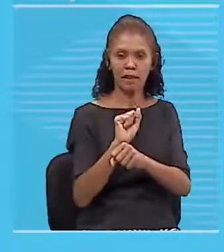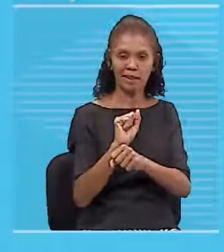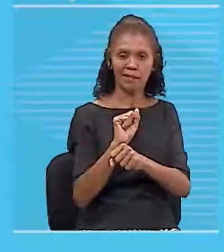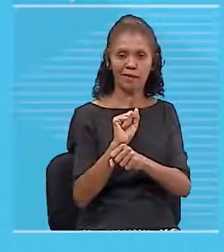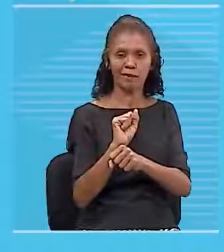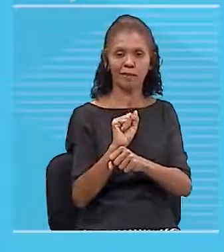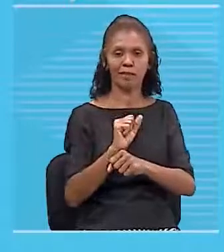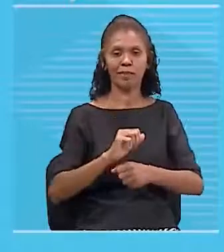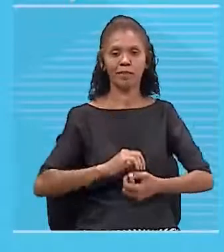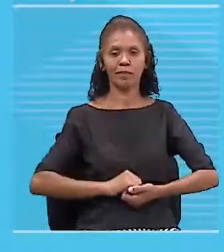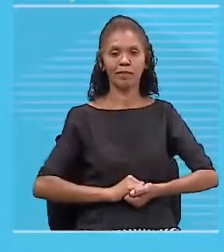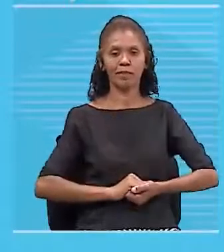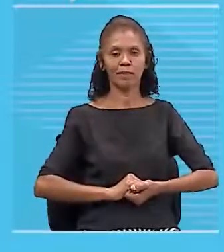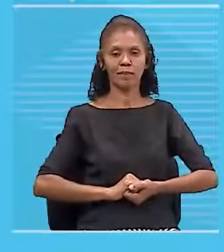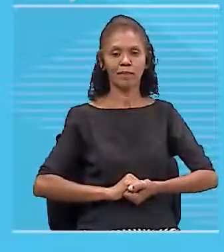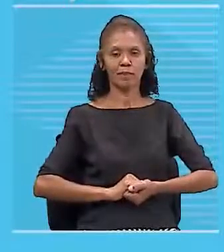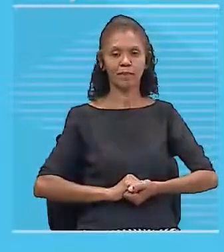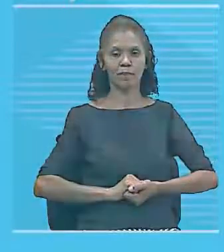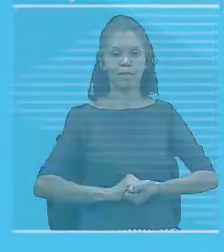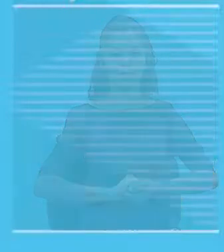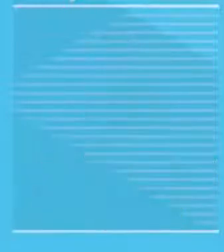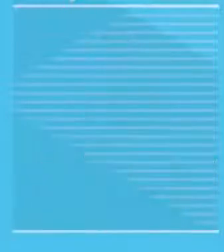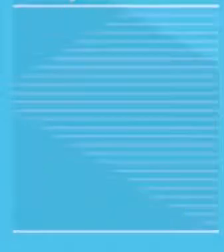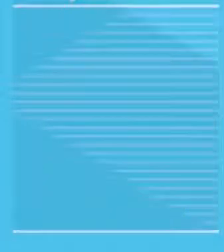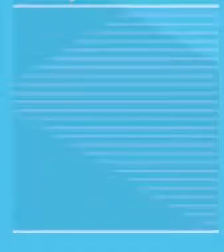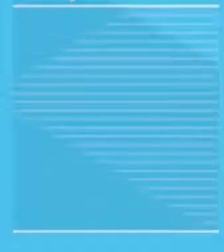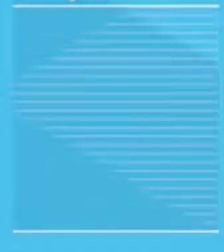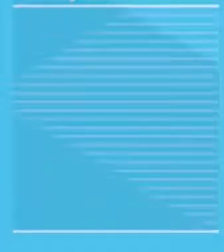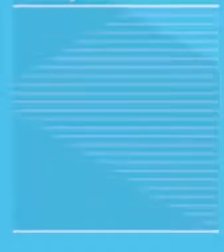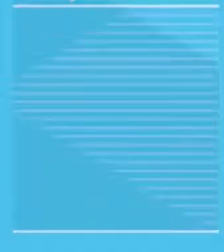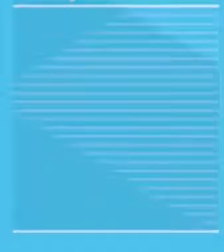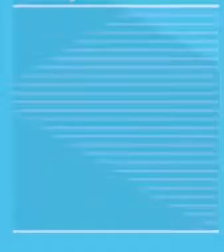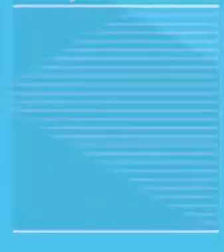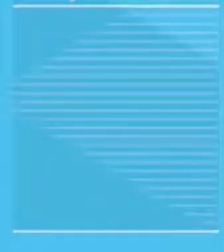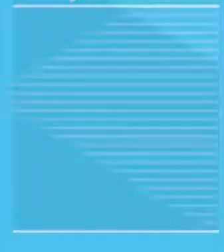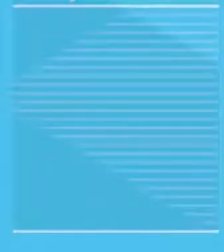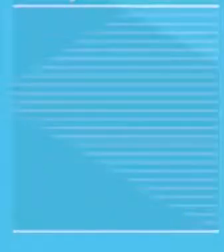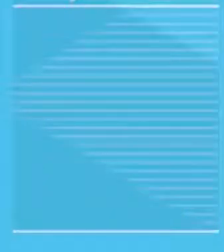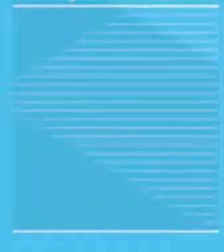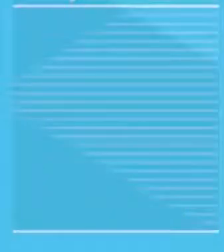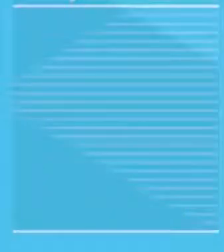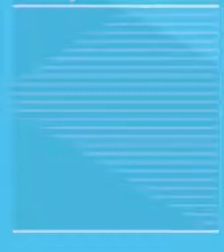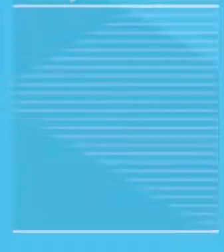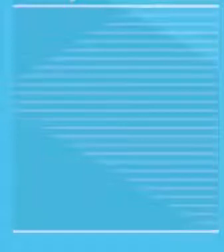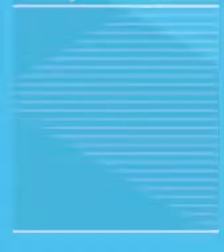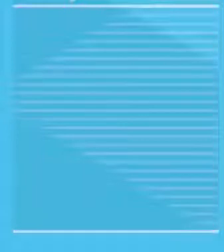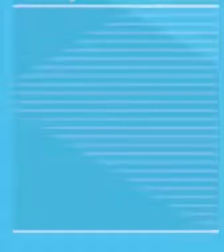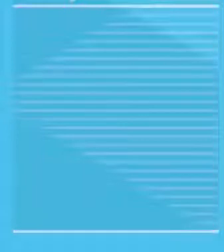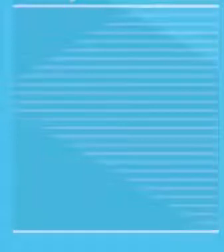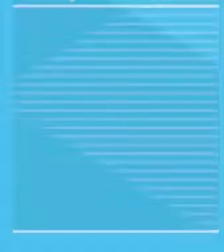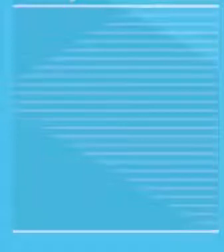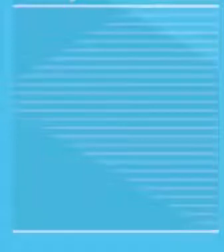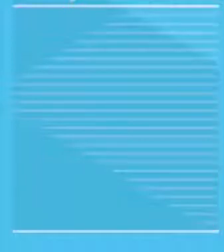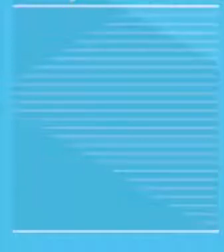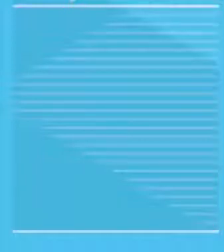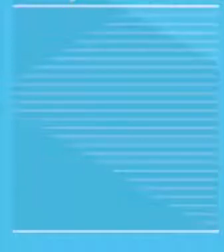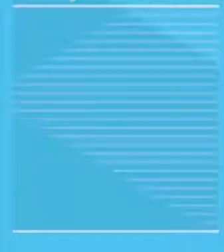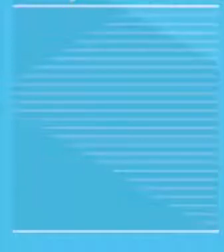para formar um ângulozinho de 90 graus. Certo? Então, essa é a primeira